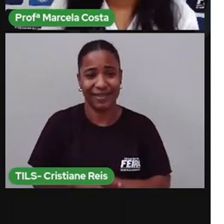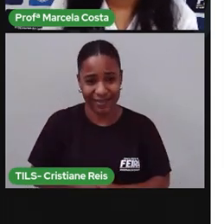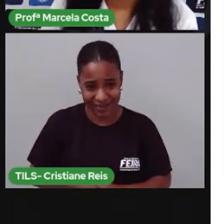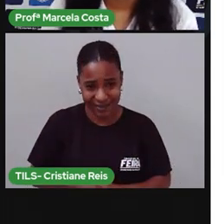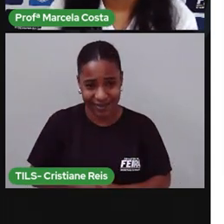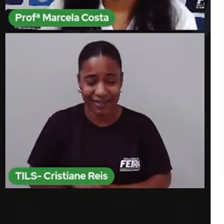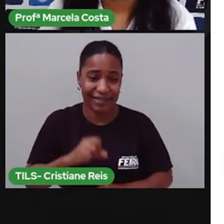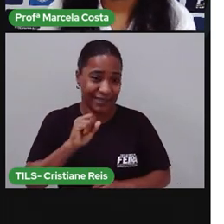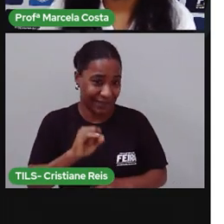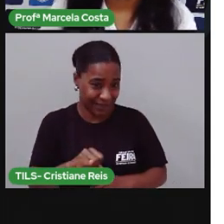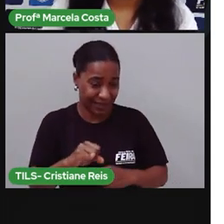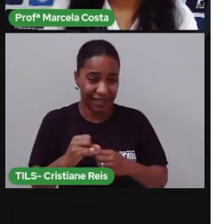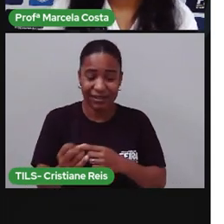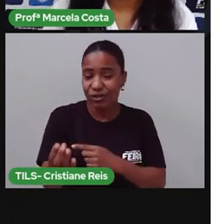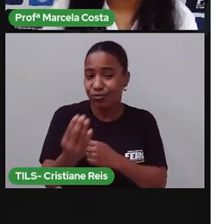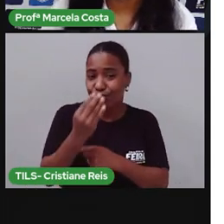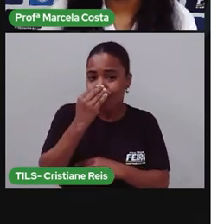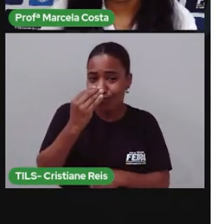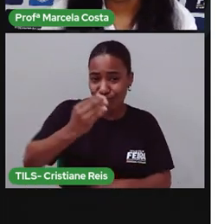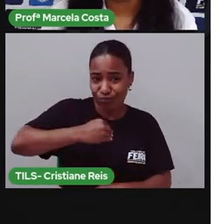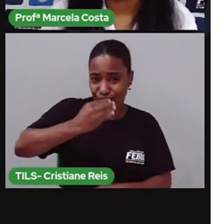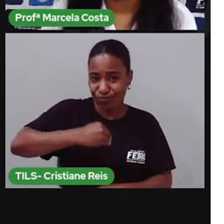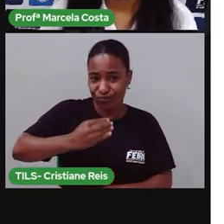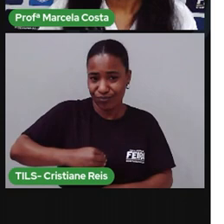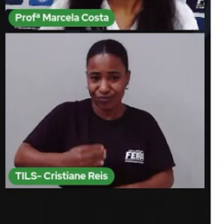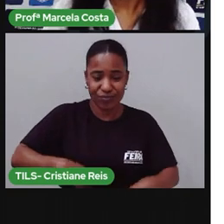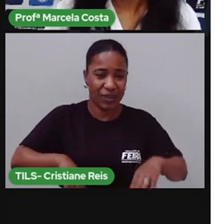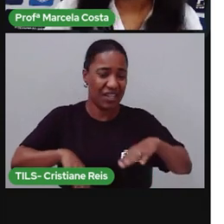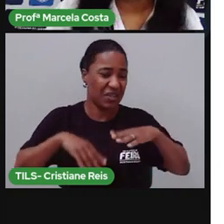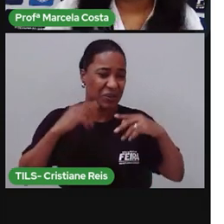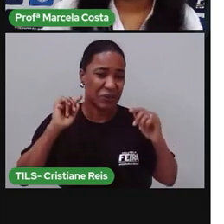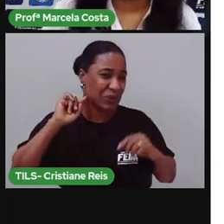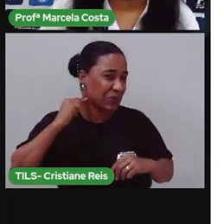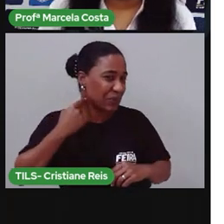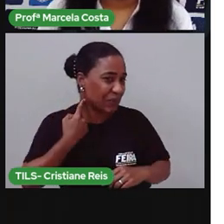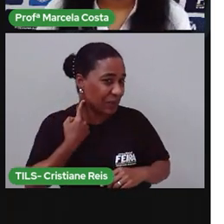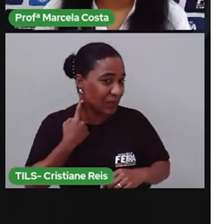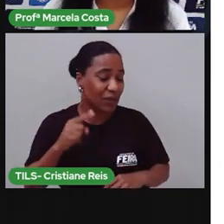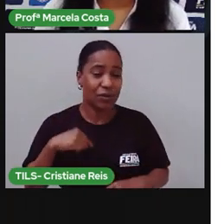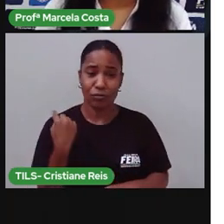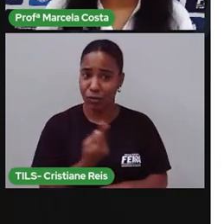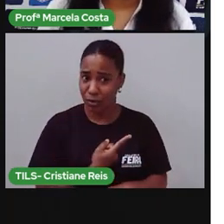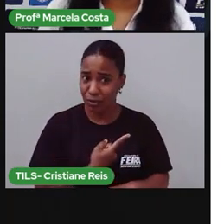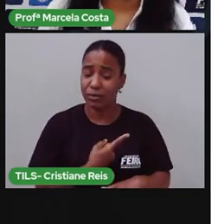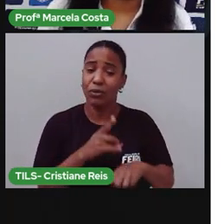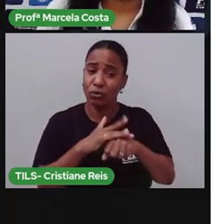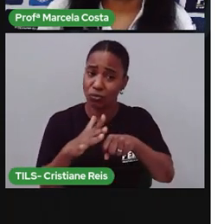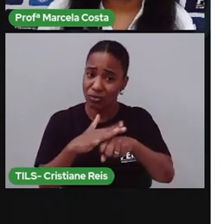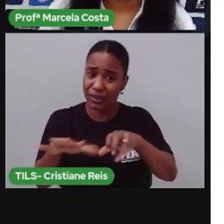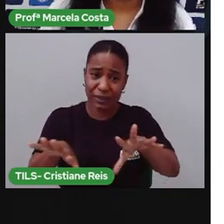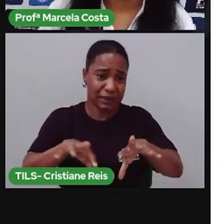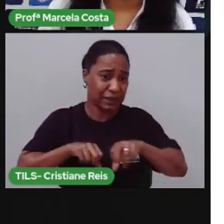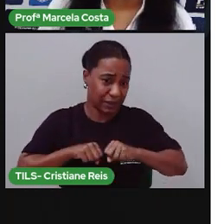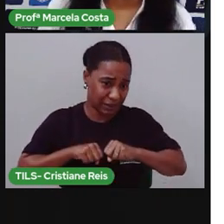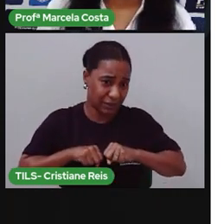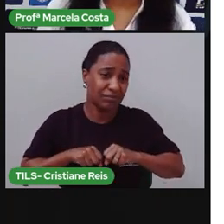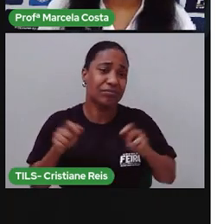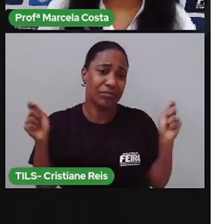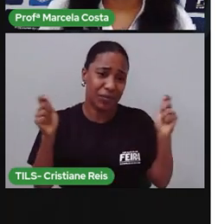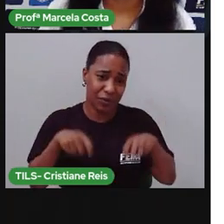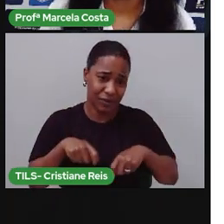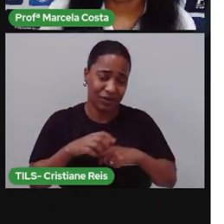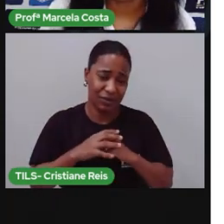da nossa higiene, a acaba ficando doente. Na historinha, Raimunda não gostava de tomar banho.